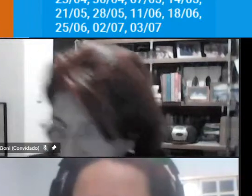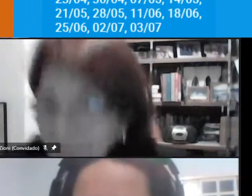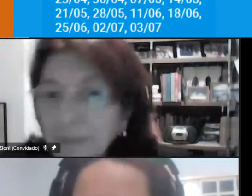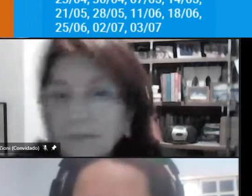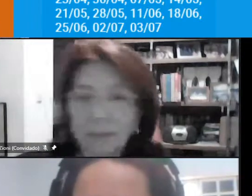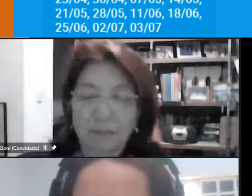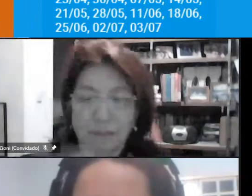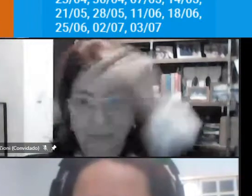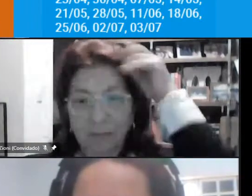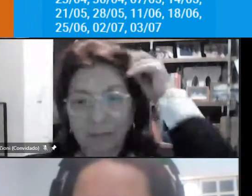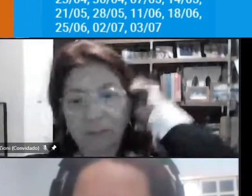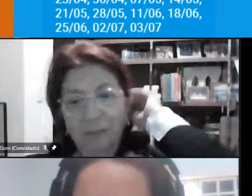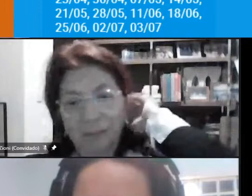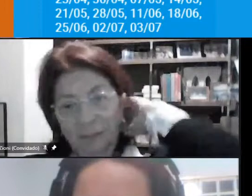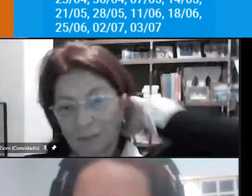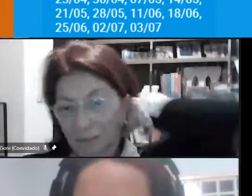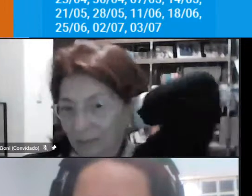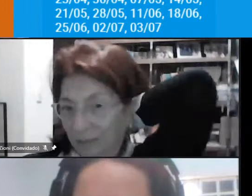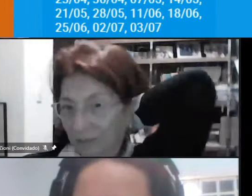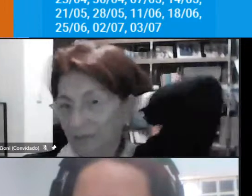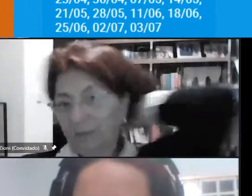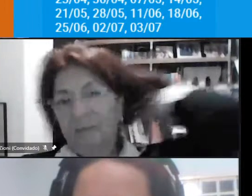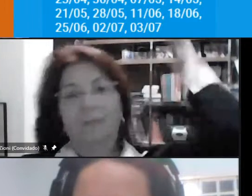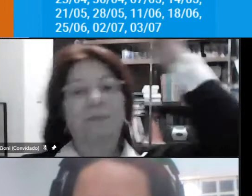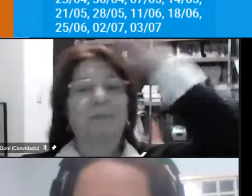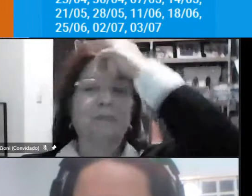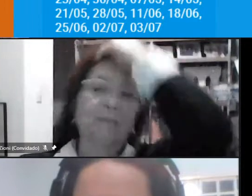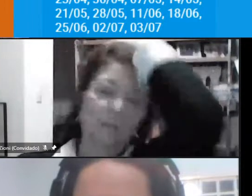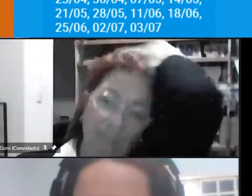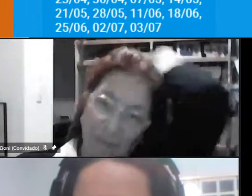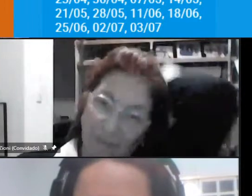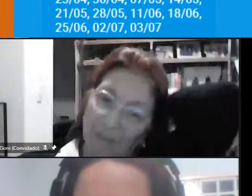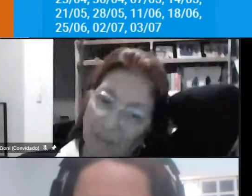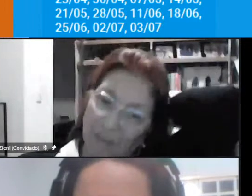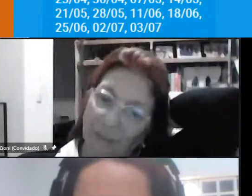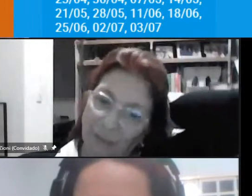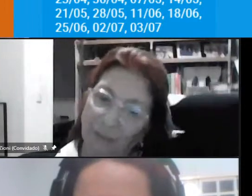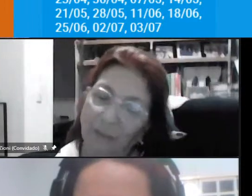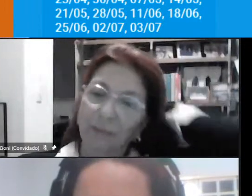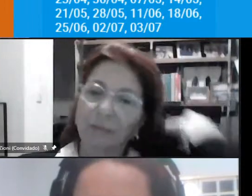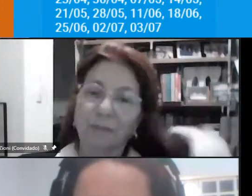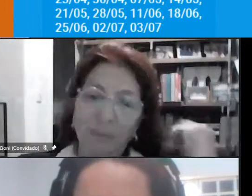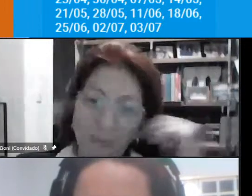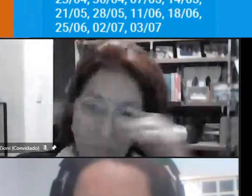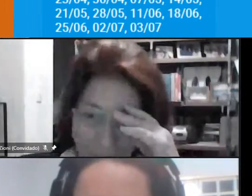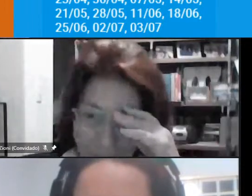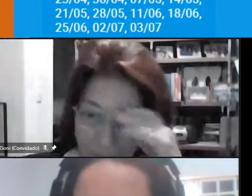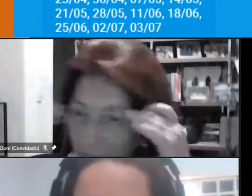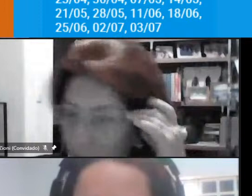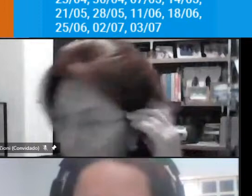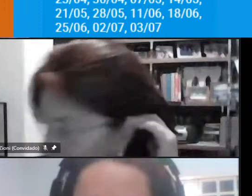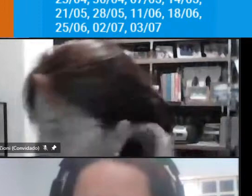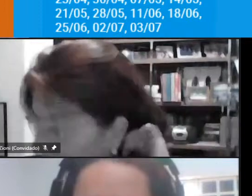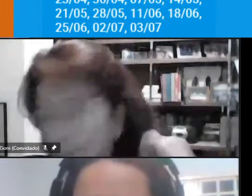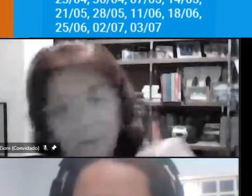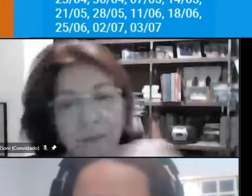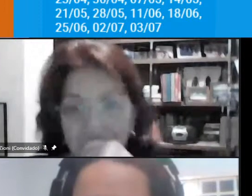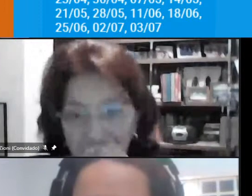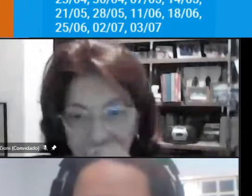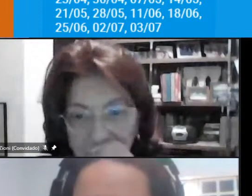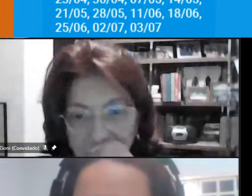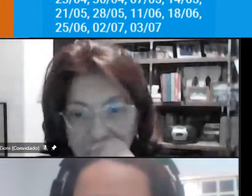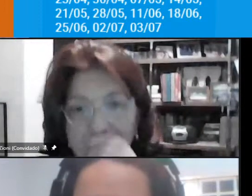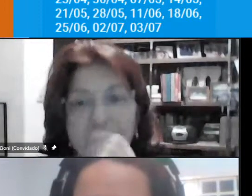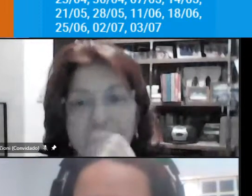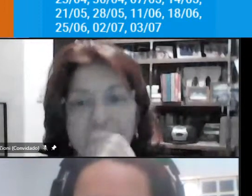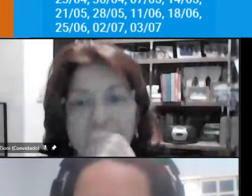condicionada a questão só do deslocamento da eficiência enfim bastante focada nisso em vez do sentido político a gente tem